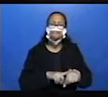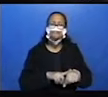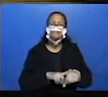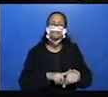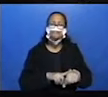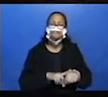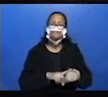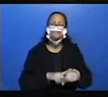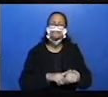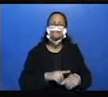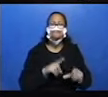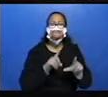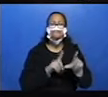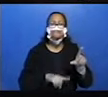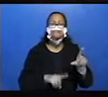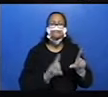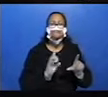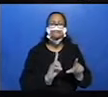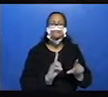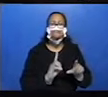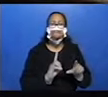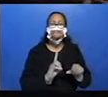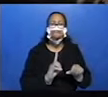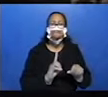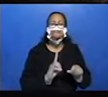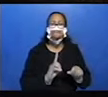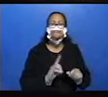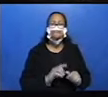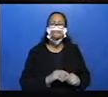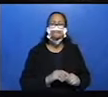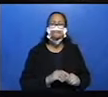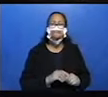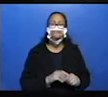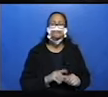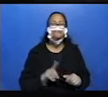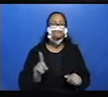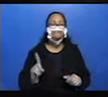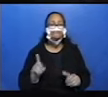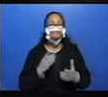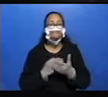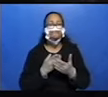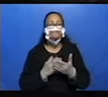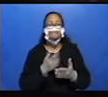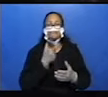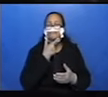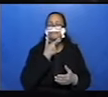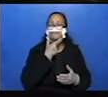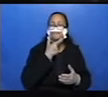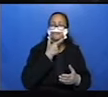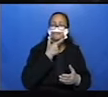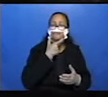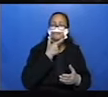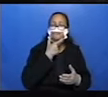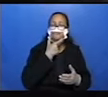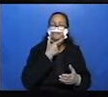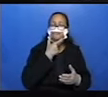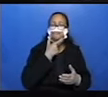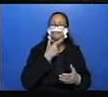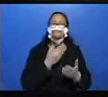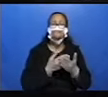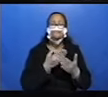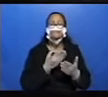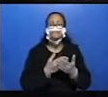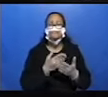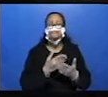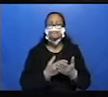Agora aqui, Na letra D. Ele estudou inglês com muita dedicação e, portanto,